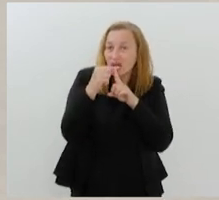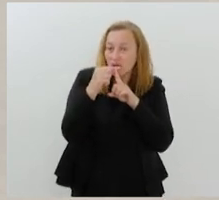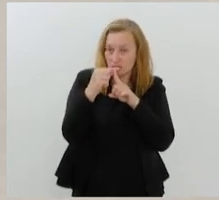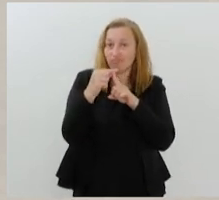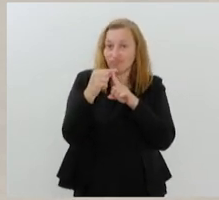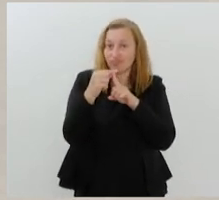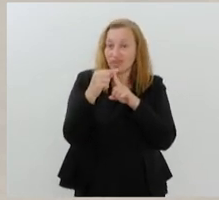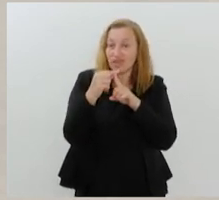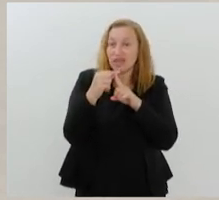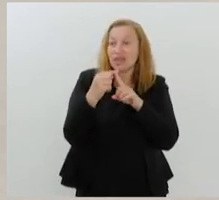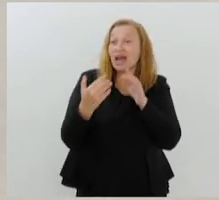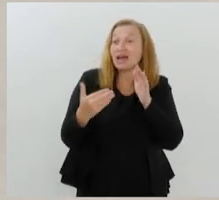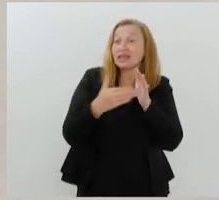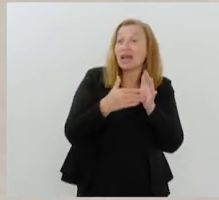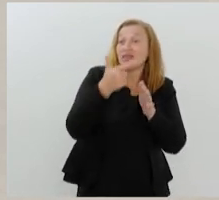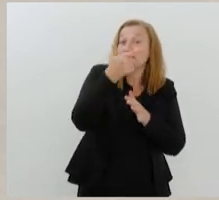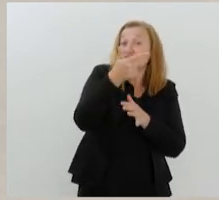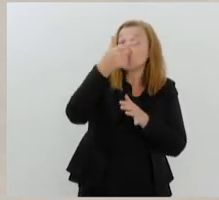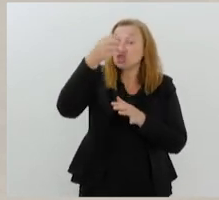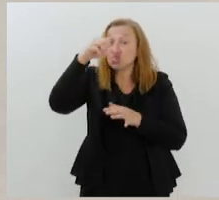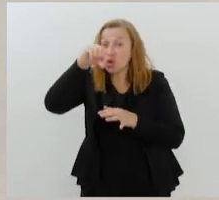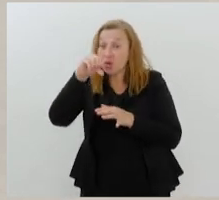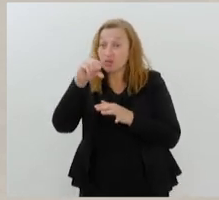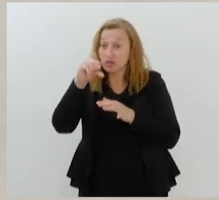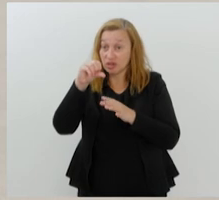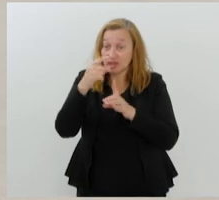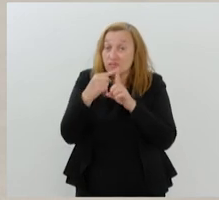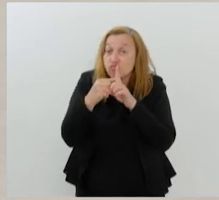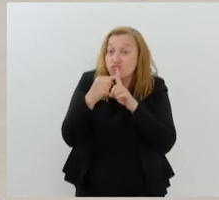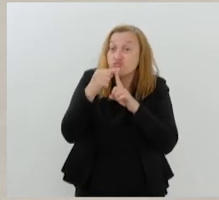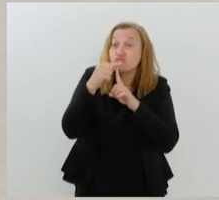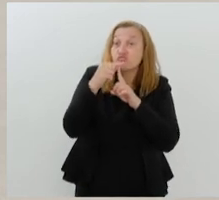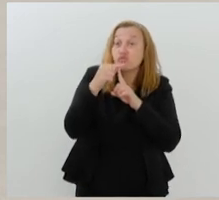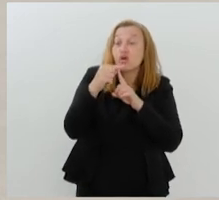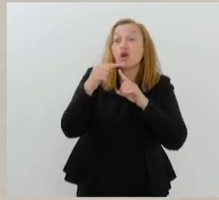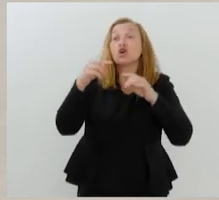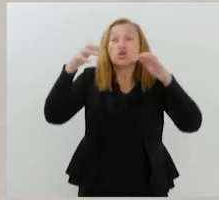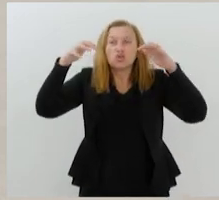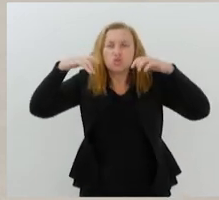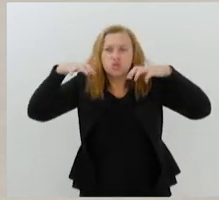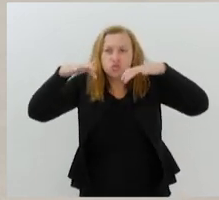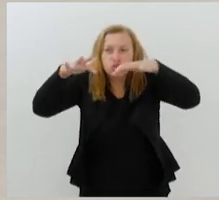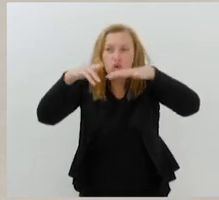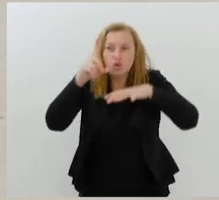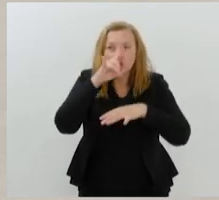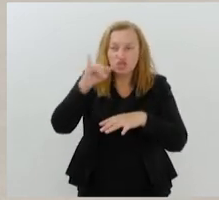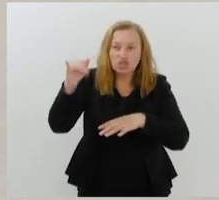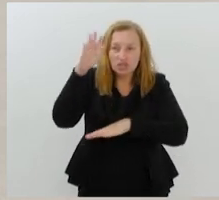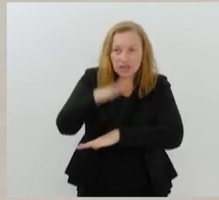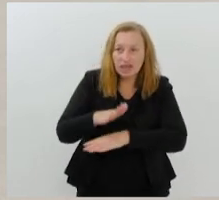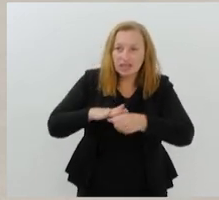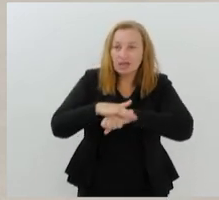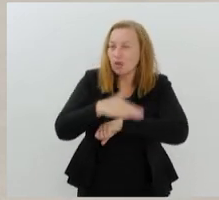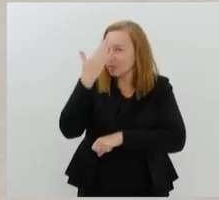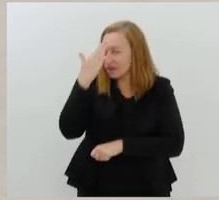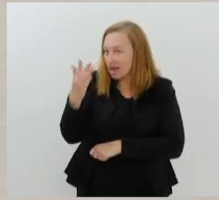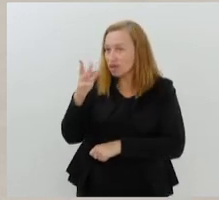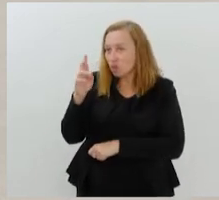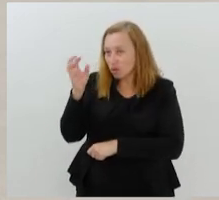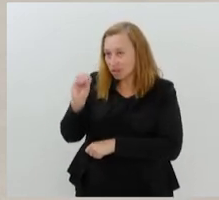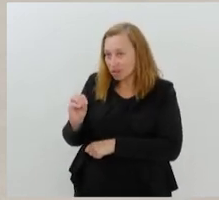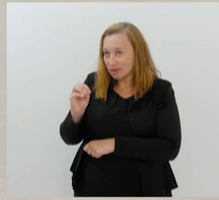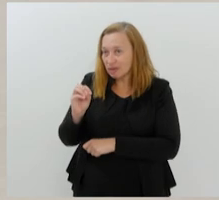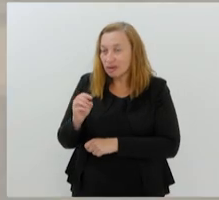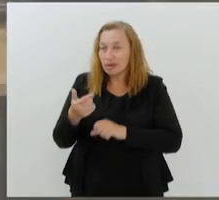hoje é de 29 graus. Há previsão também de chuva para o dia, a tarde e a noite. Obrigado, Rodrigo Melo, pelas